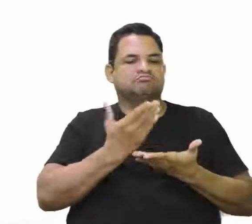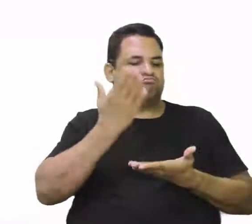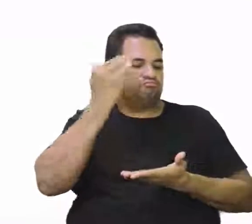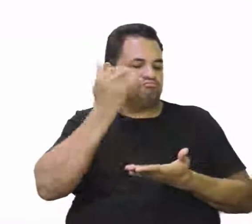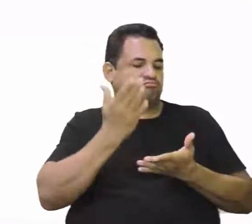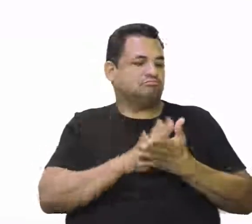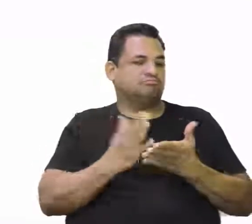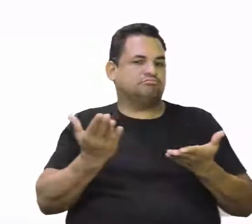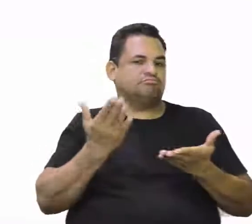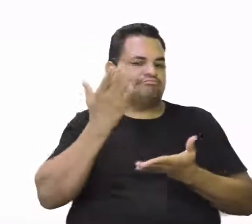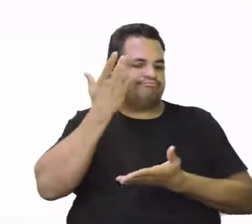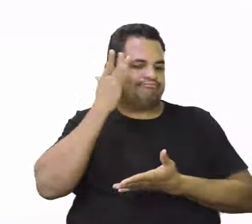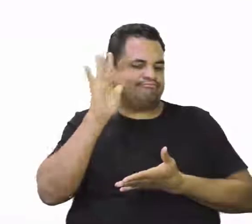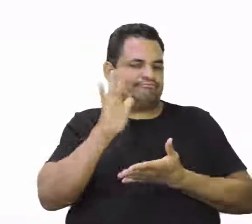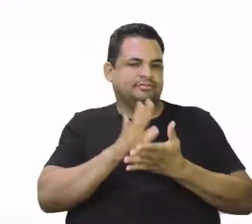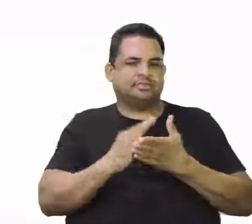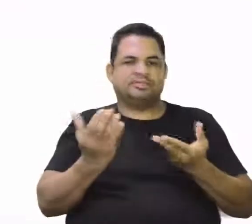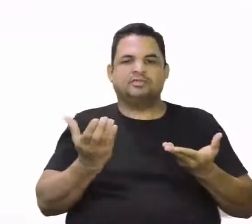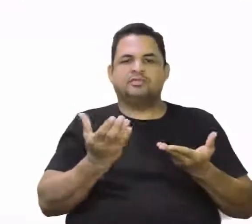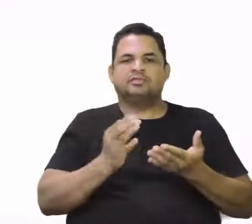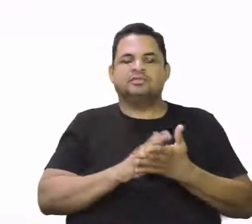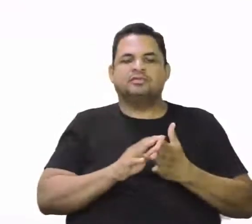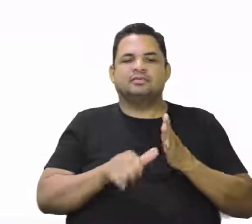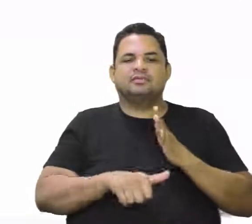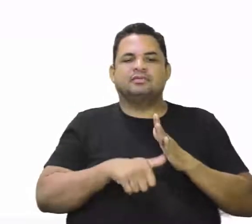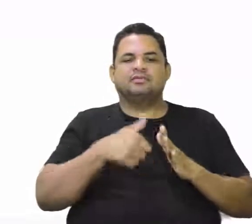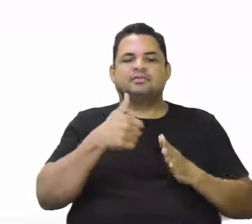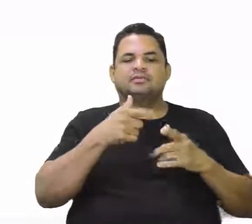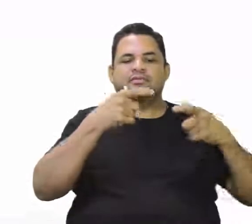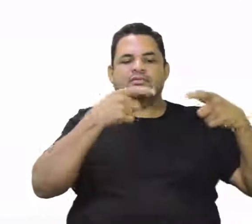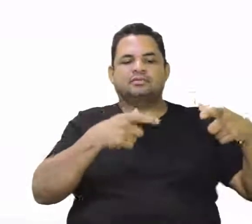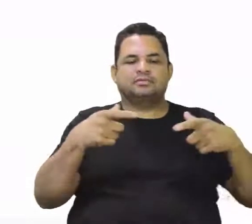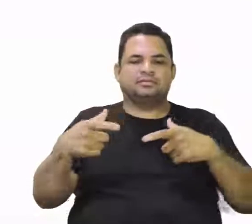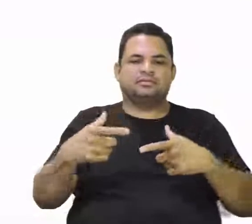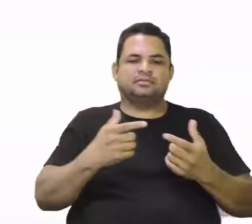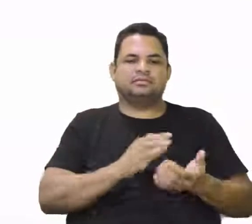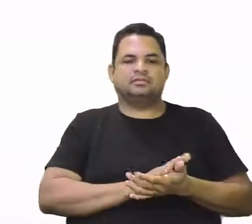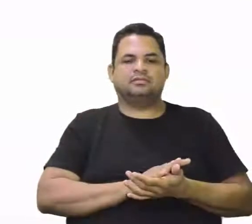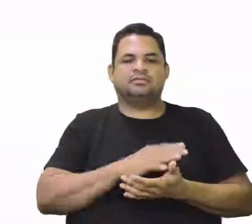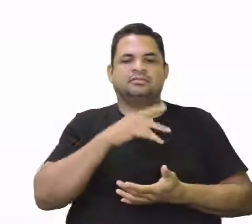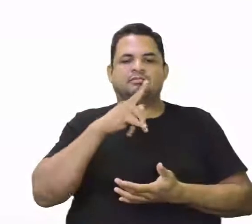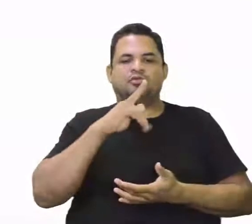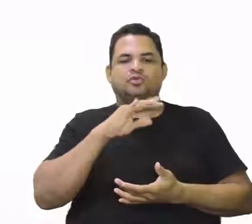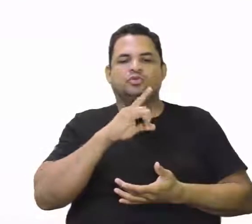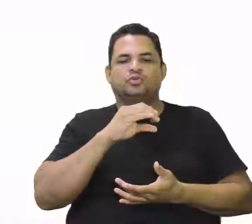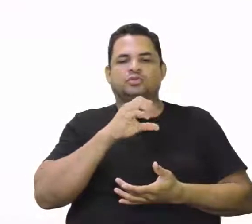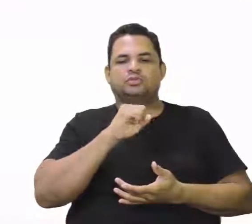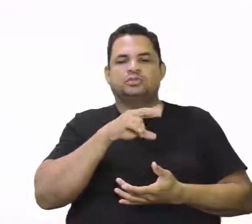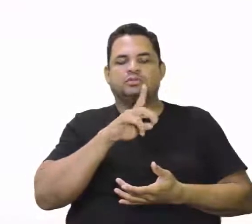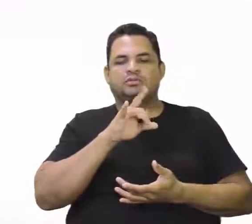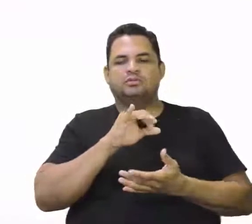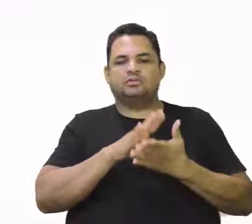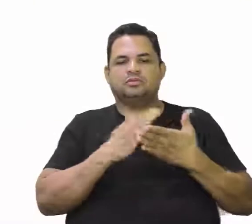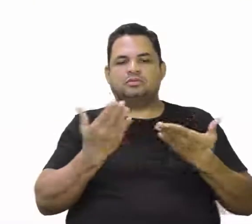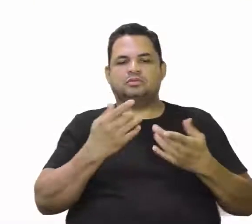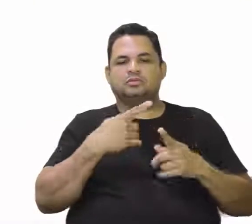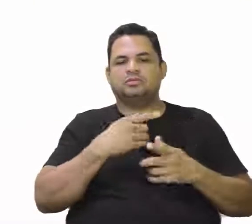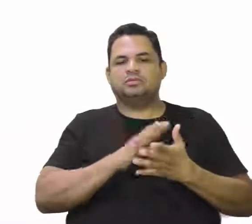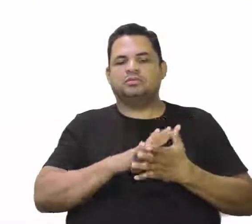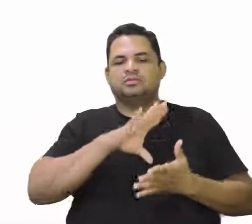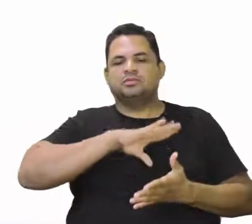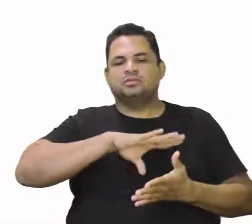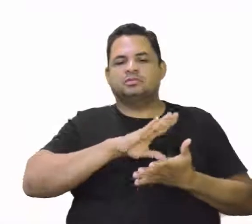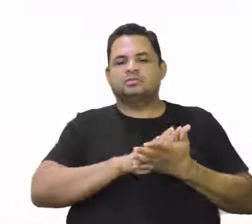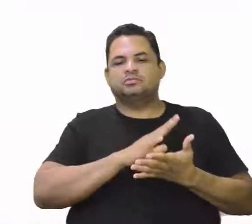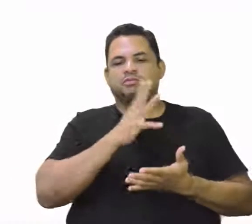não sabia onde ficava mesmo. O primeiro lugar ocupado foi Porto Seguro, onde os portugueses ficaram por